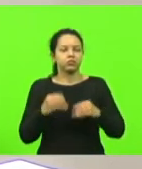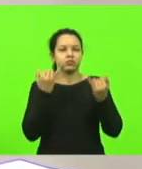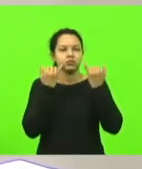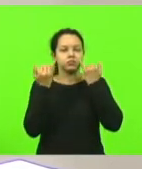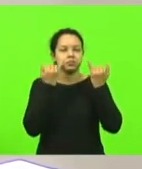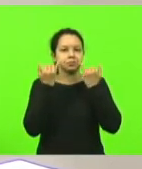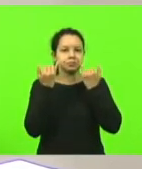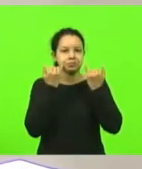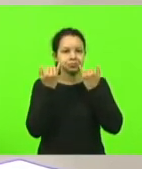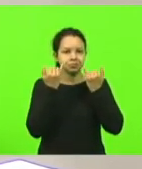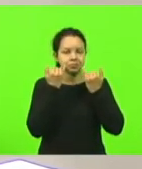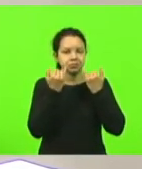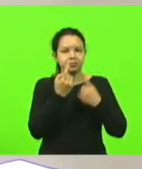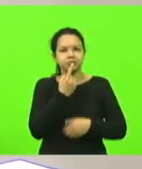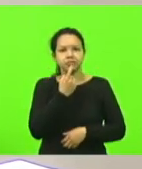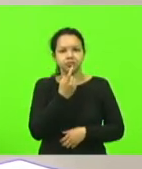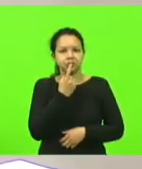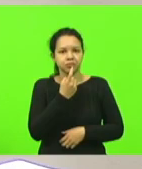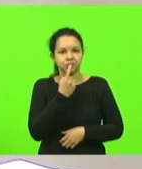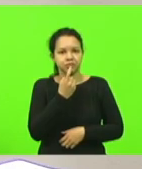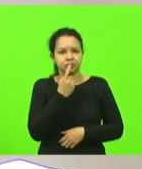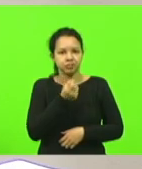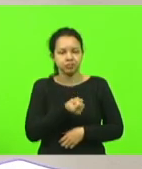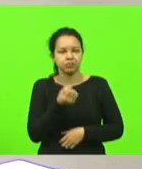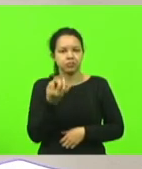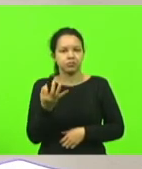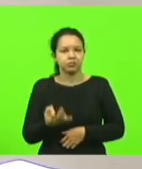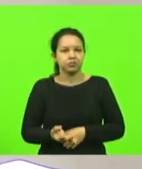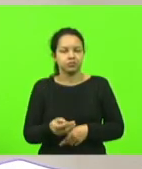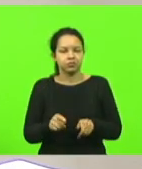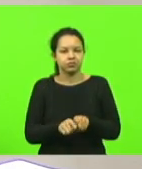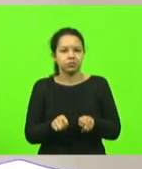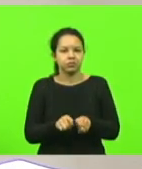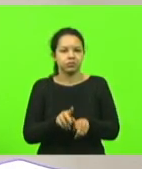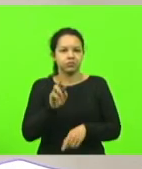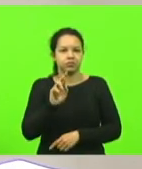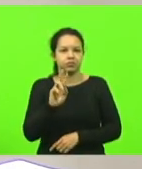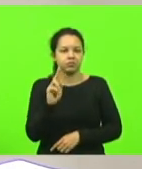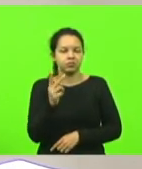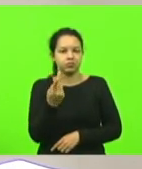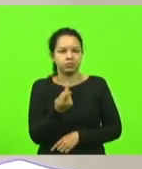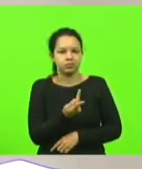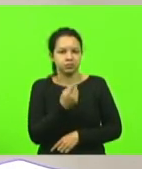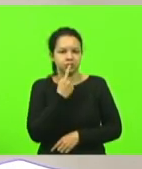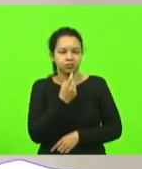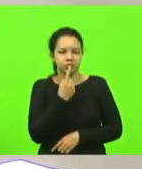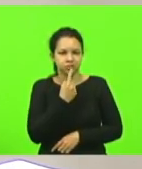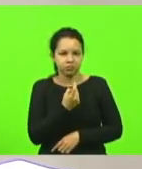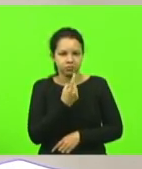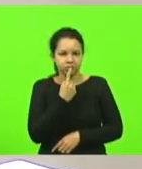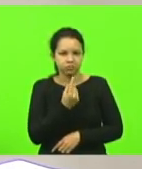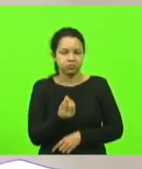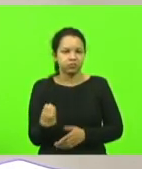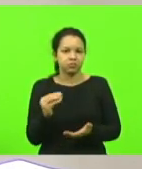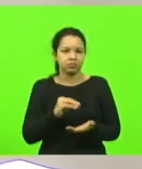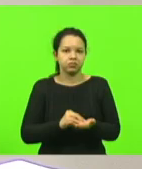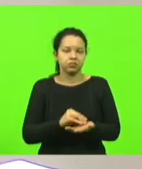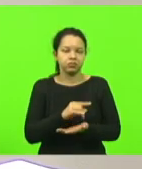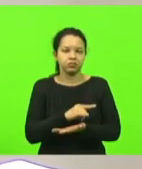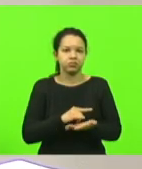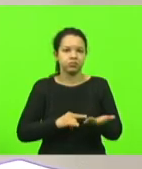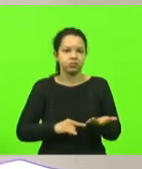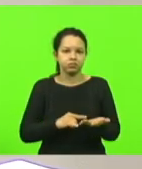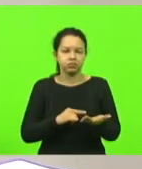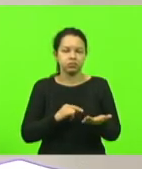do tipo sanguíneo e o fator RH na emissão do documento de identidade de